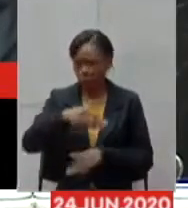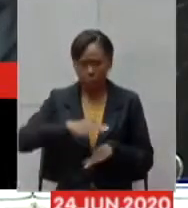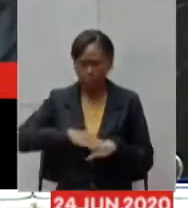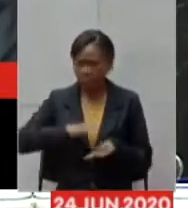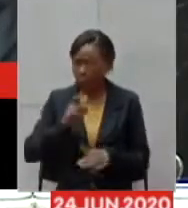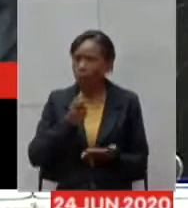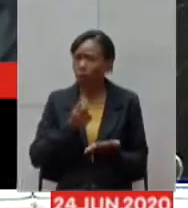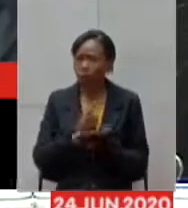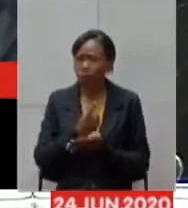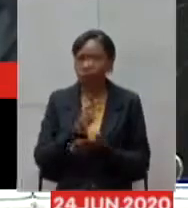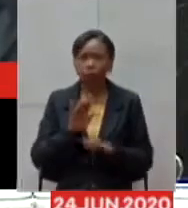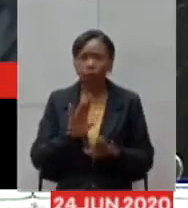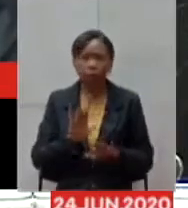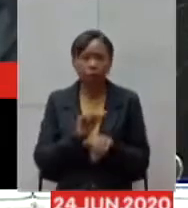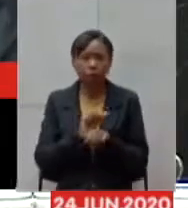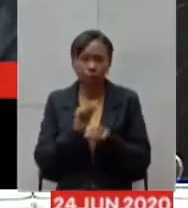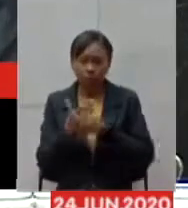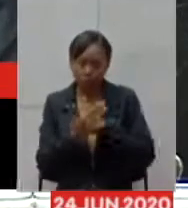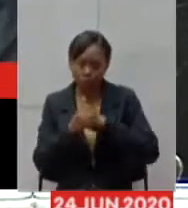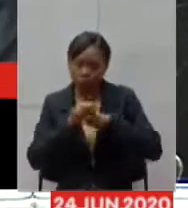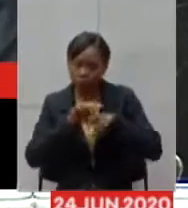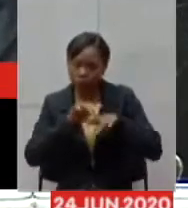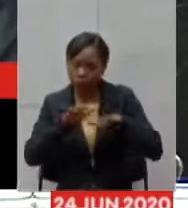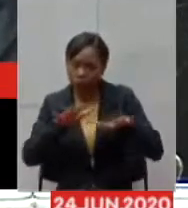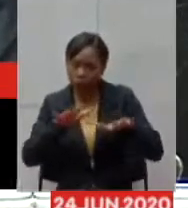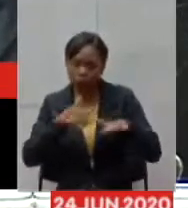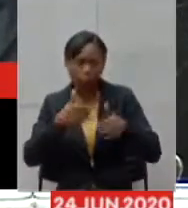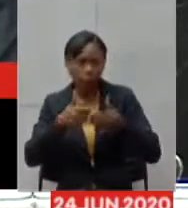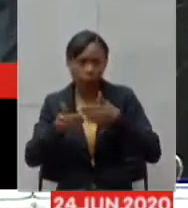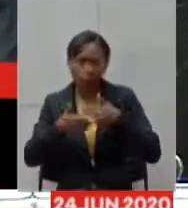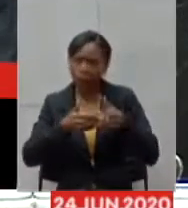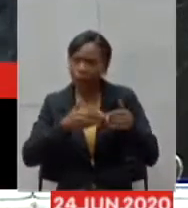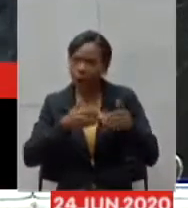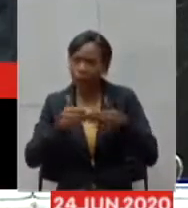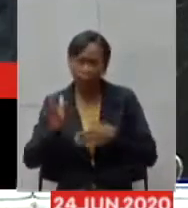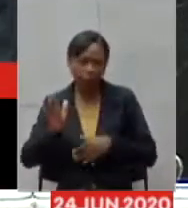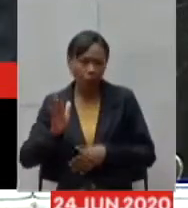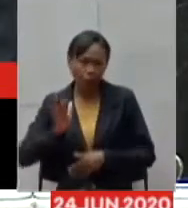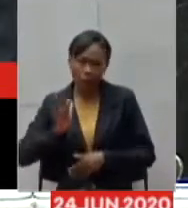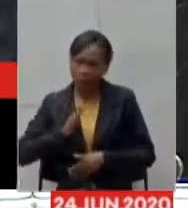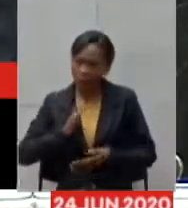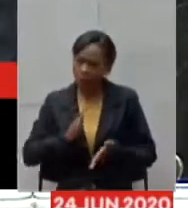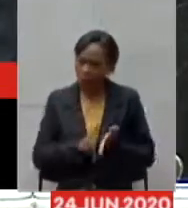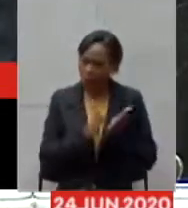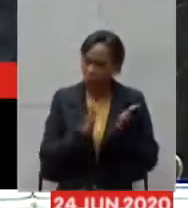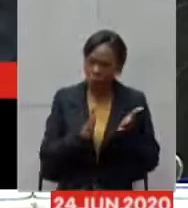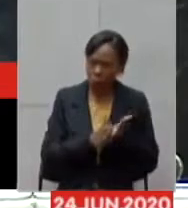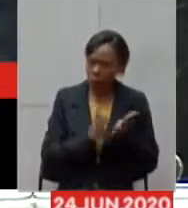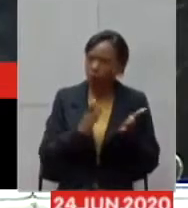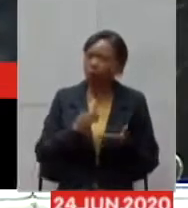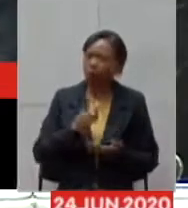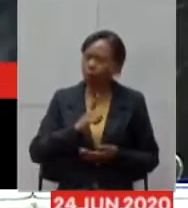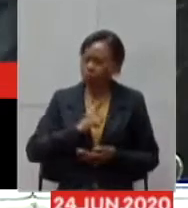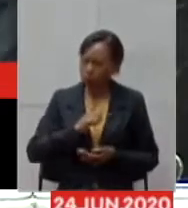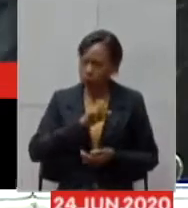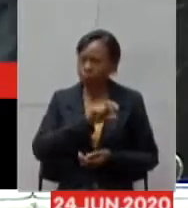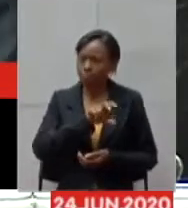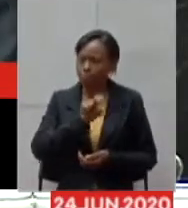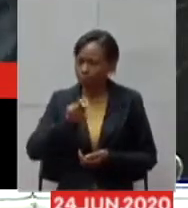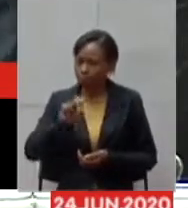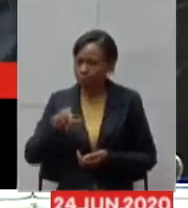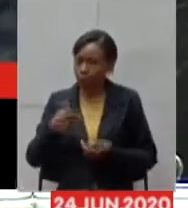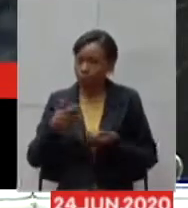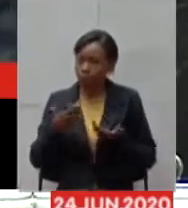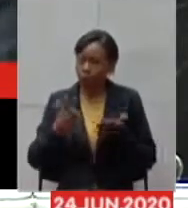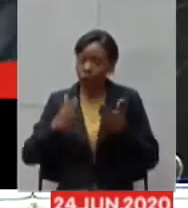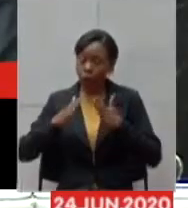diferencia classe social então de uma forma geral tanto os hospitais que são de rede privada quanto os do